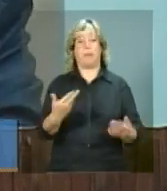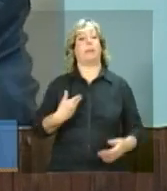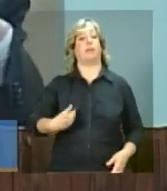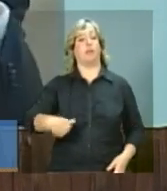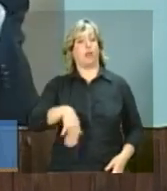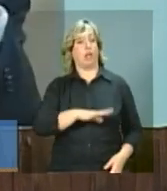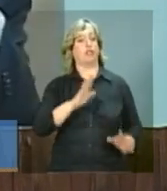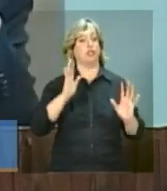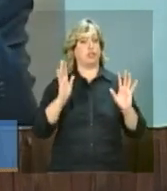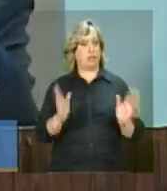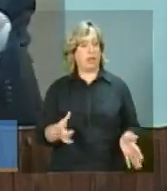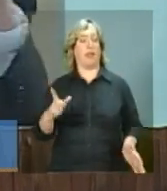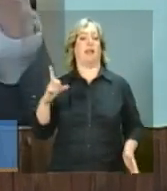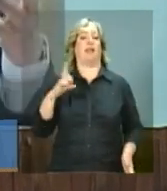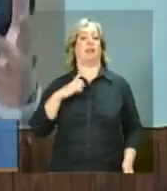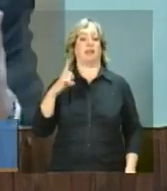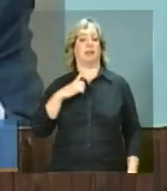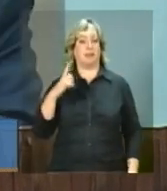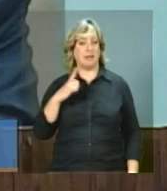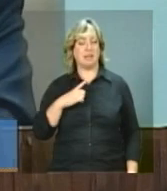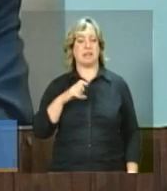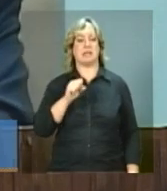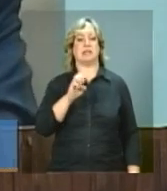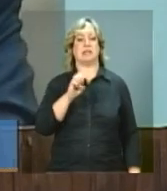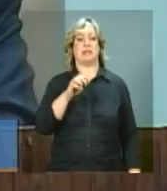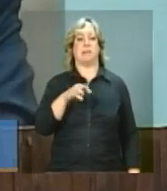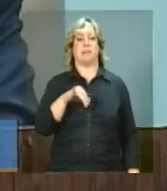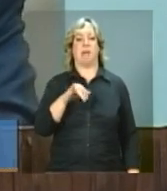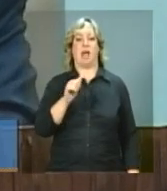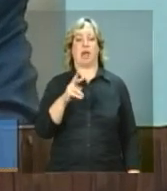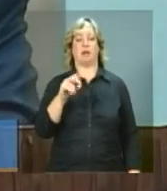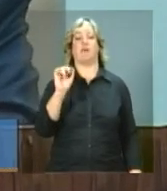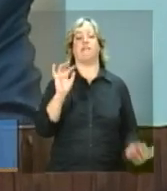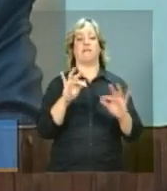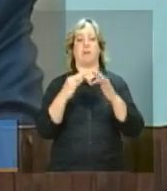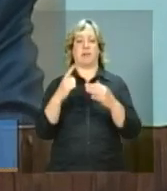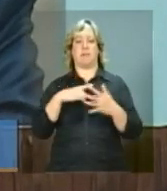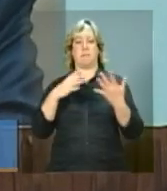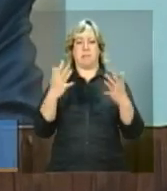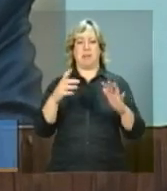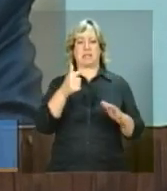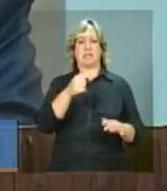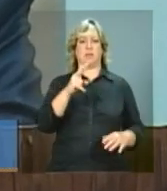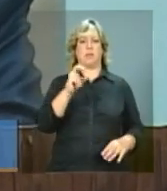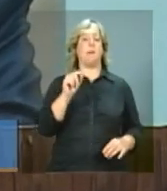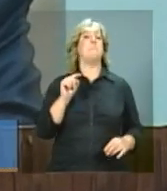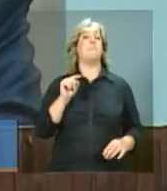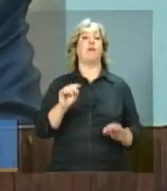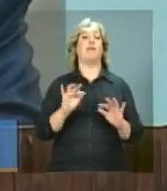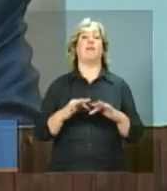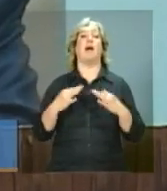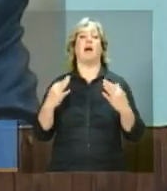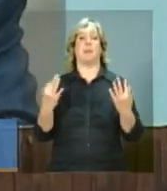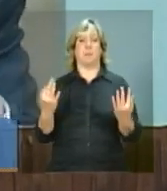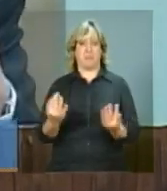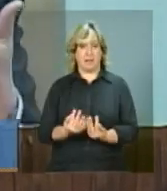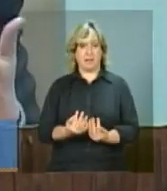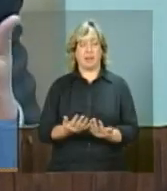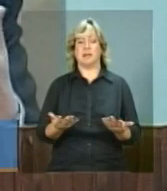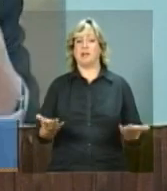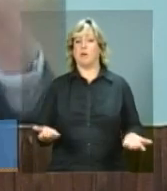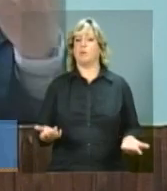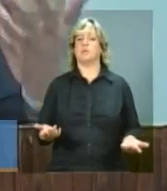semiárido um mapa das famílias que se encontram nessa situação, em torno de 750 mil famílias, então não há